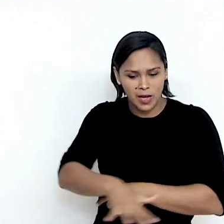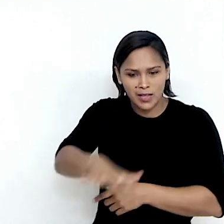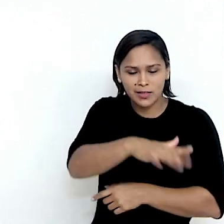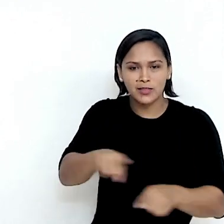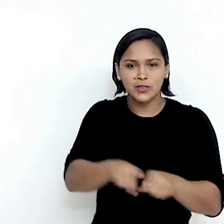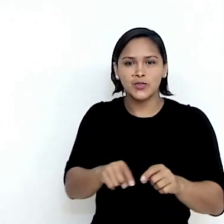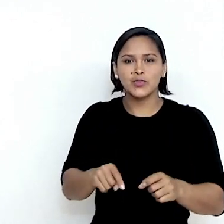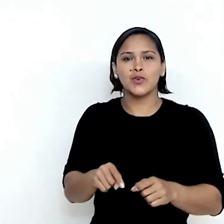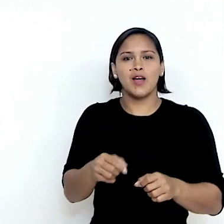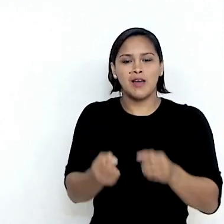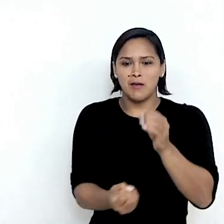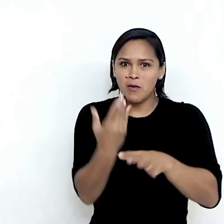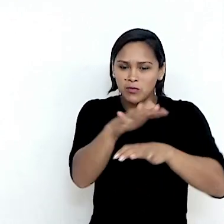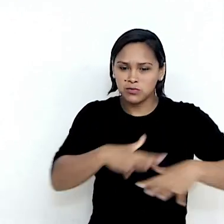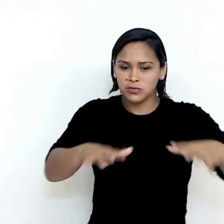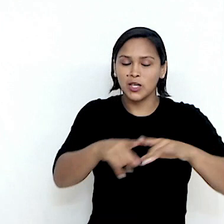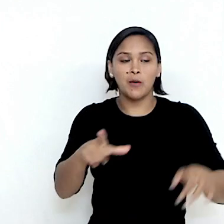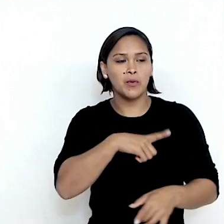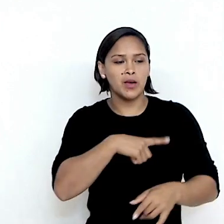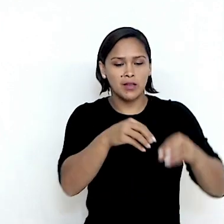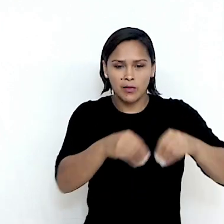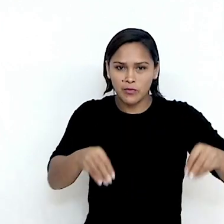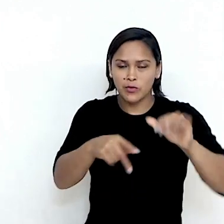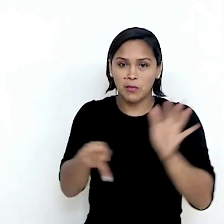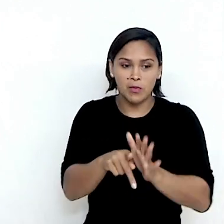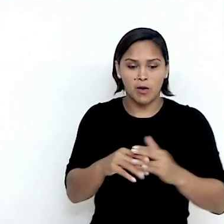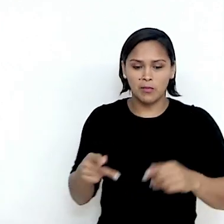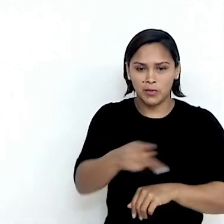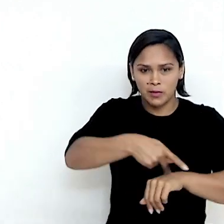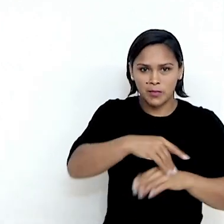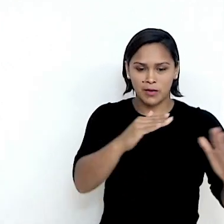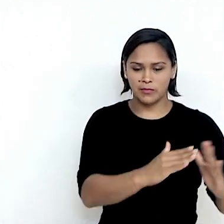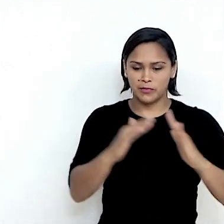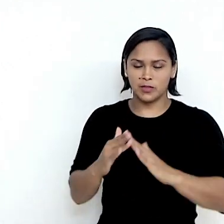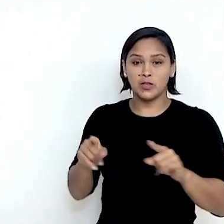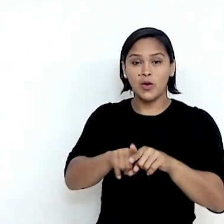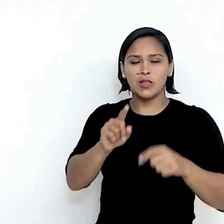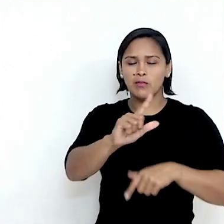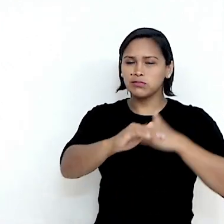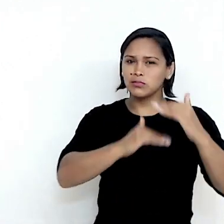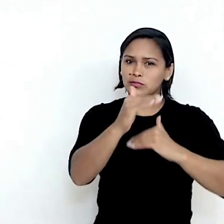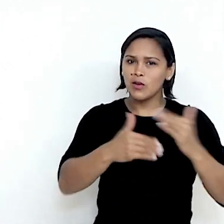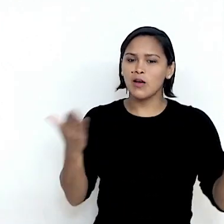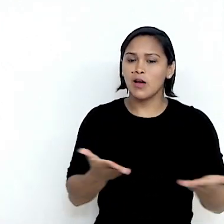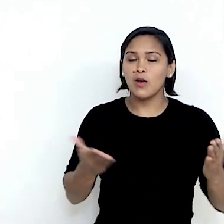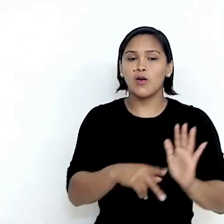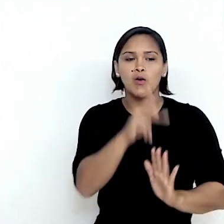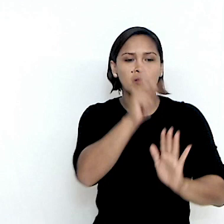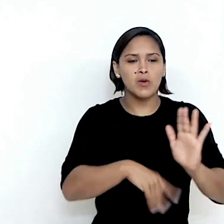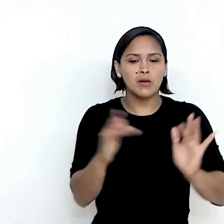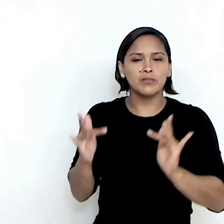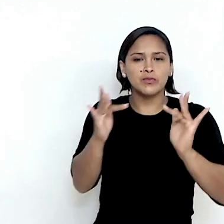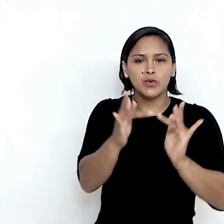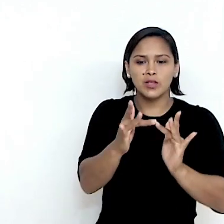há uma grande diversidade de redes terrestres no Brasil e nos países vizinhos, e nós estamos desenvolvendo agora um grande programa de